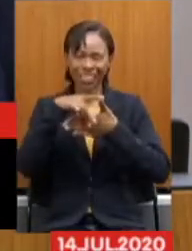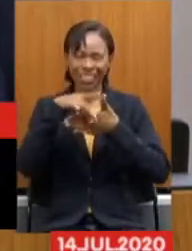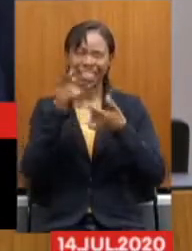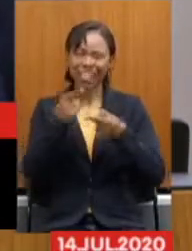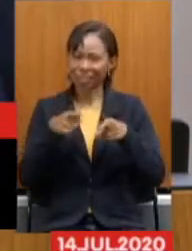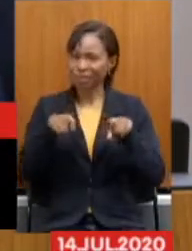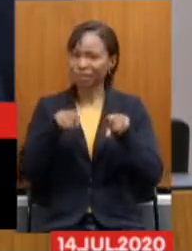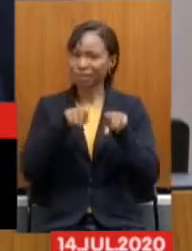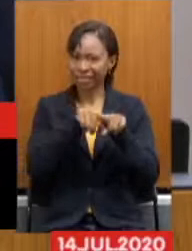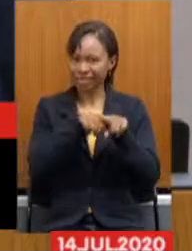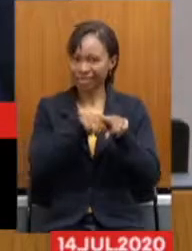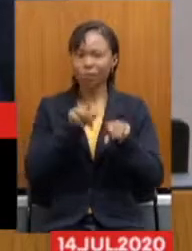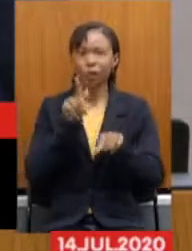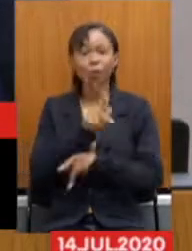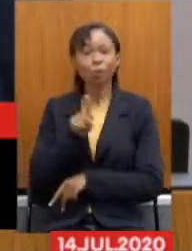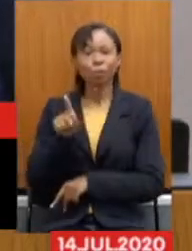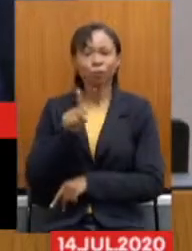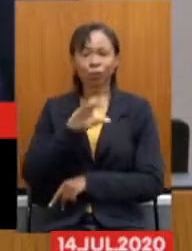professor Cleiton,